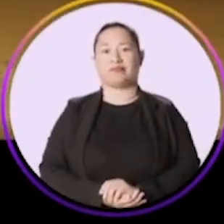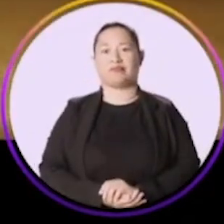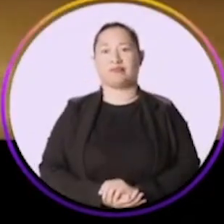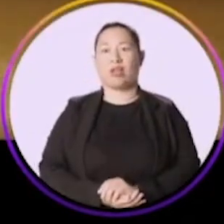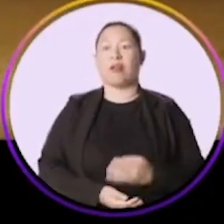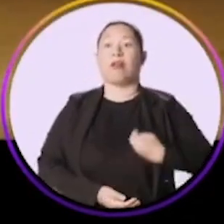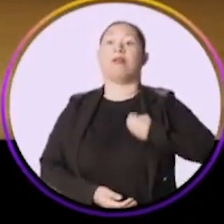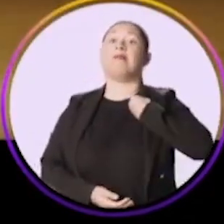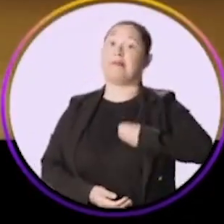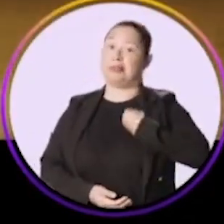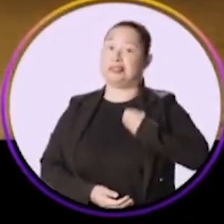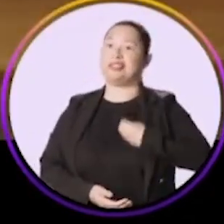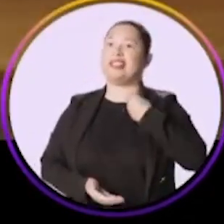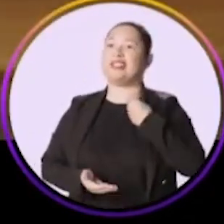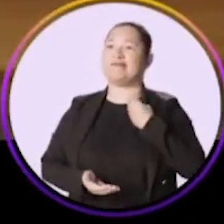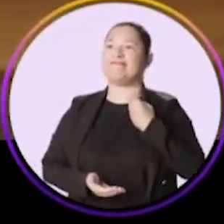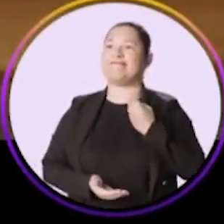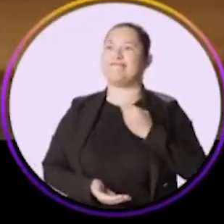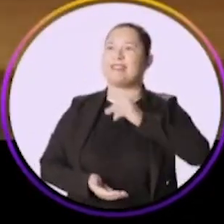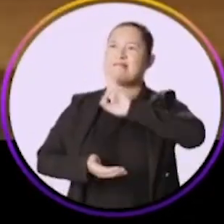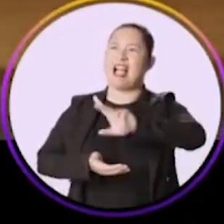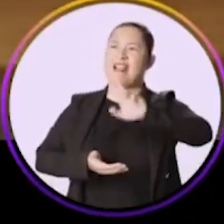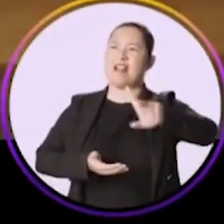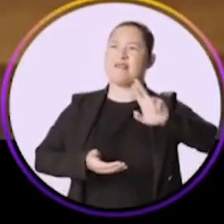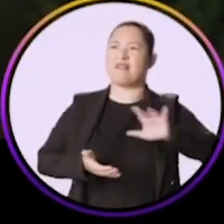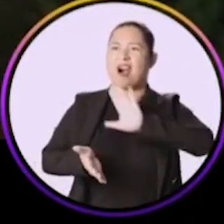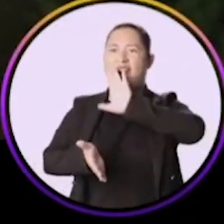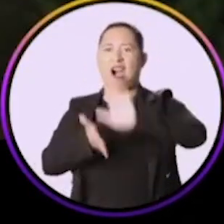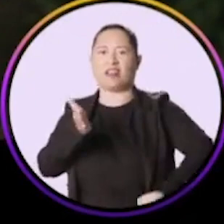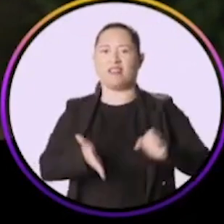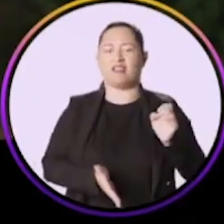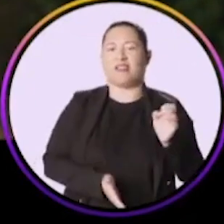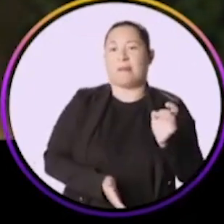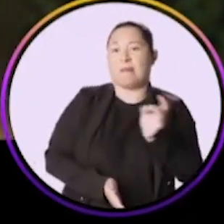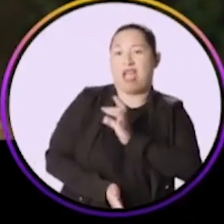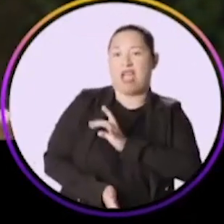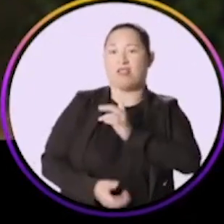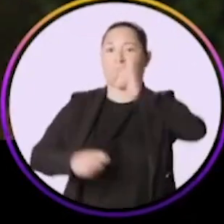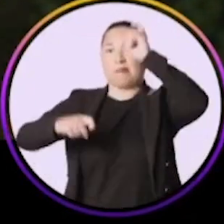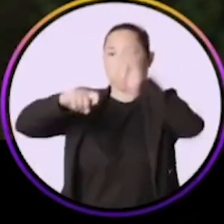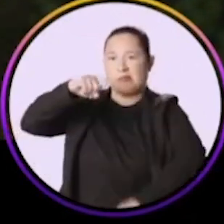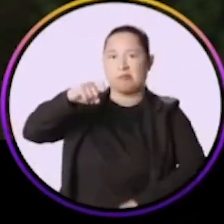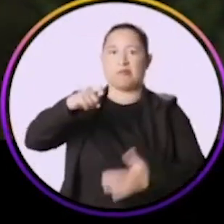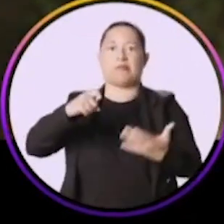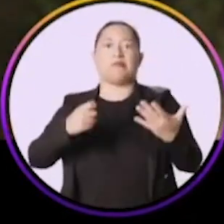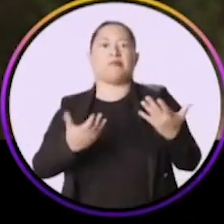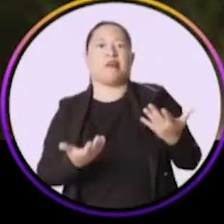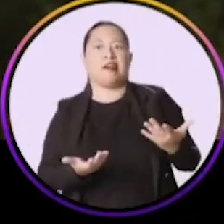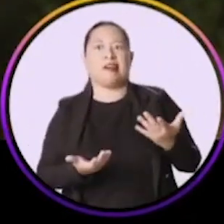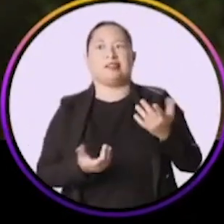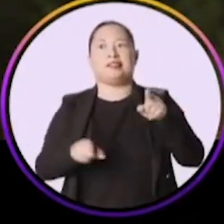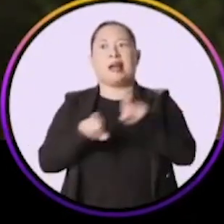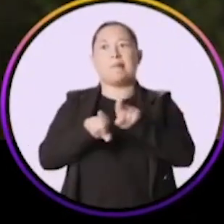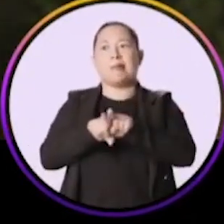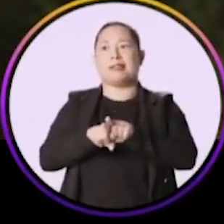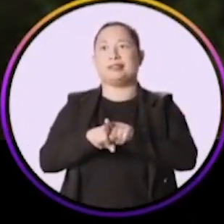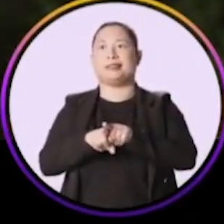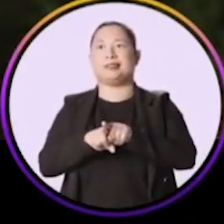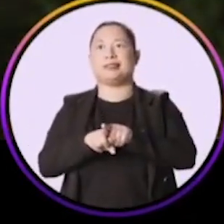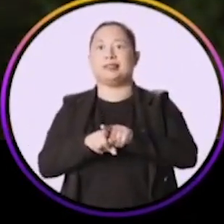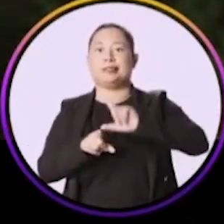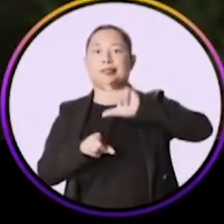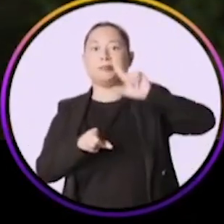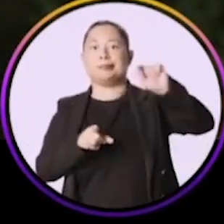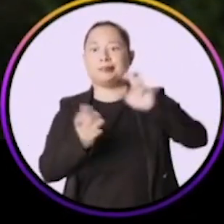Eu mesmo presenciei diversos assaltos, né? A gente tinha medo de estupro. A gente tinha medo até mesmo de sair de